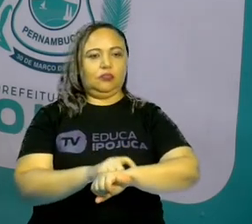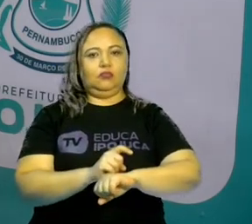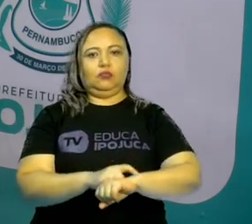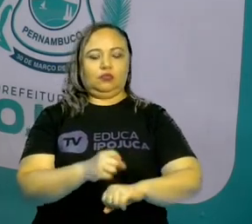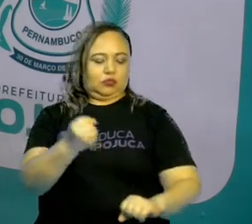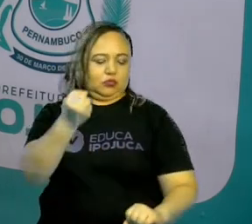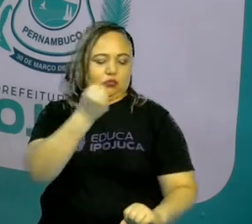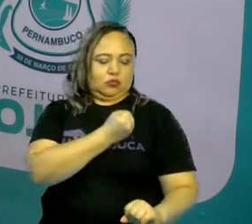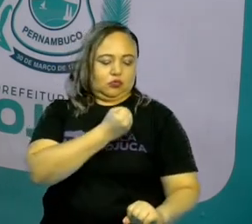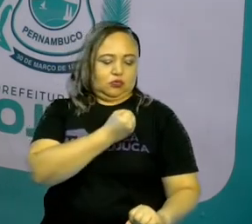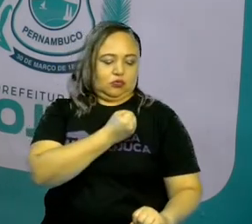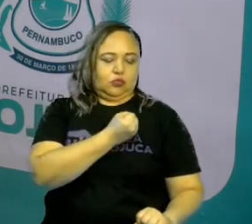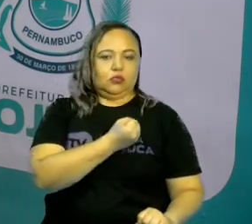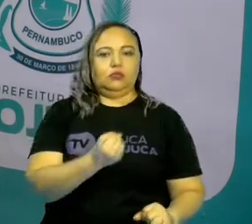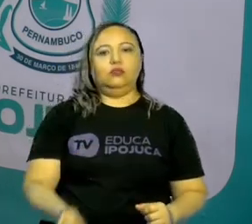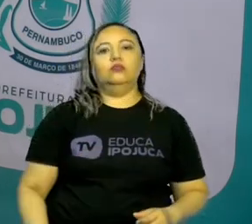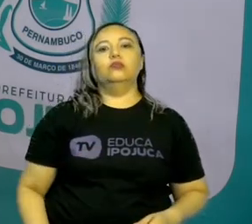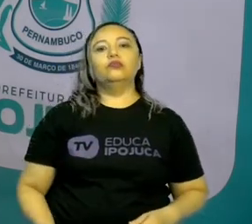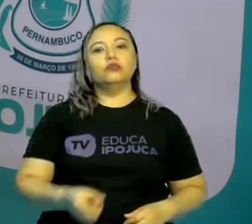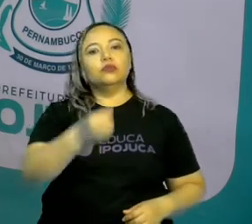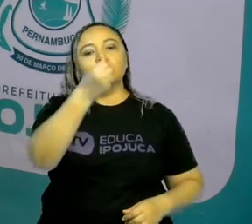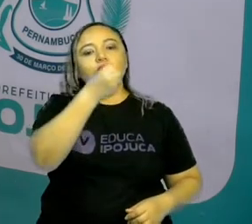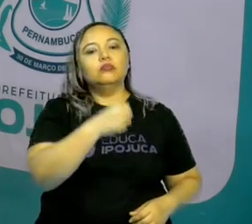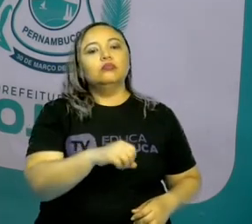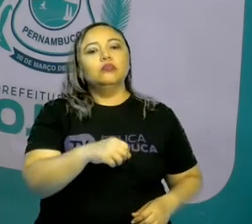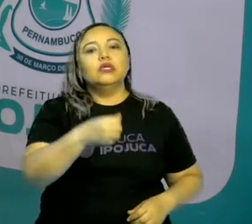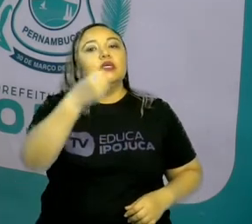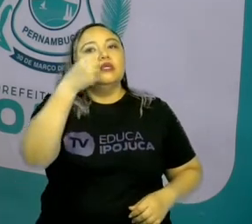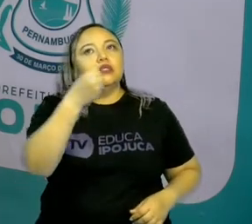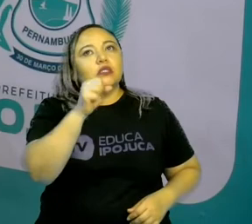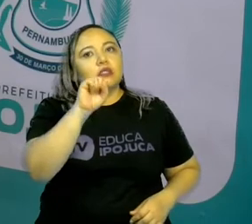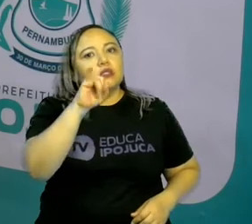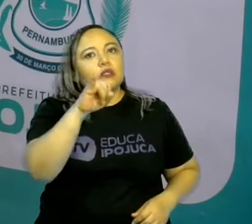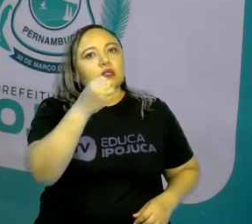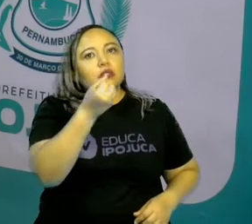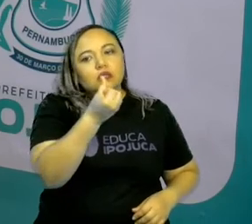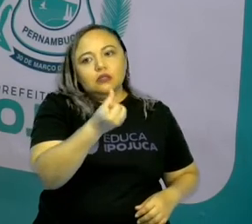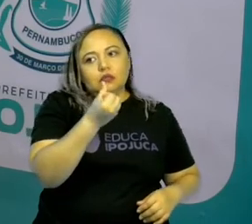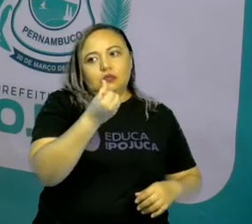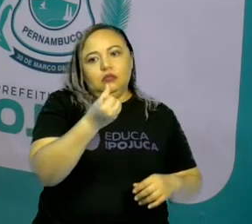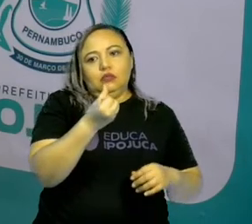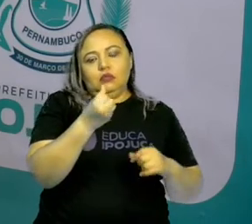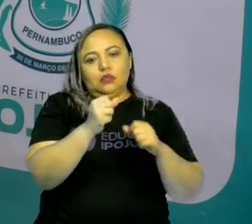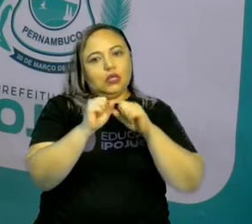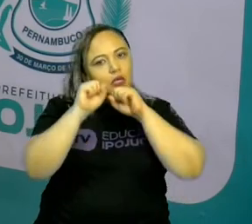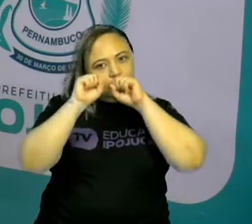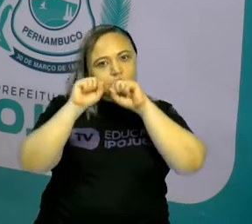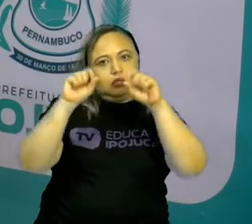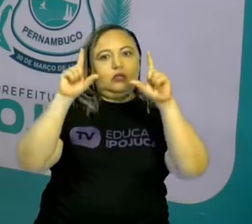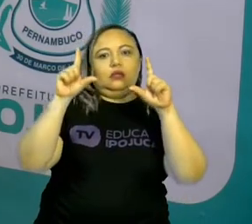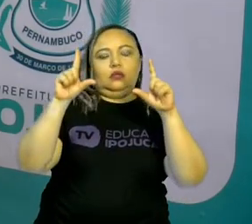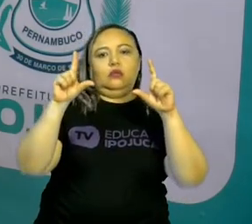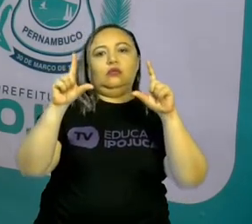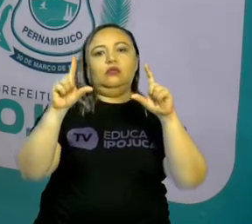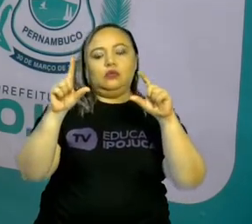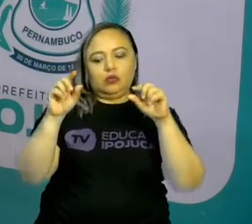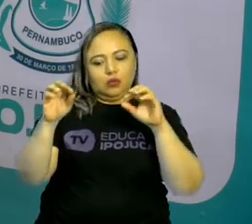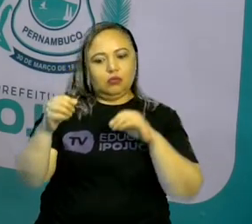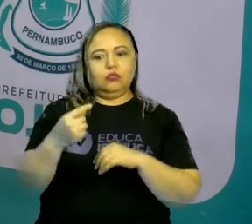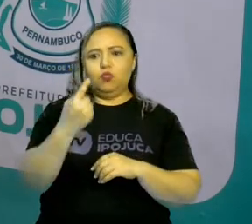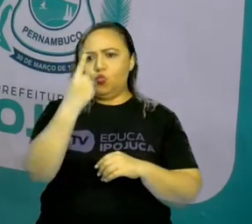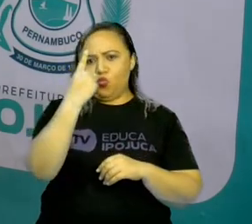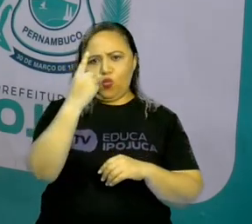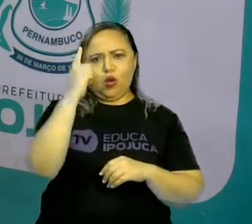disser assim, 6 horas despertou. Então, começa de 7 horas e eu vou ter que correr